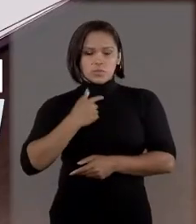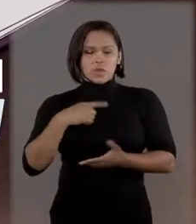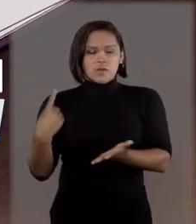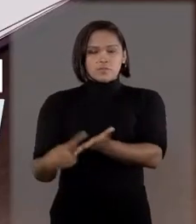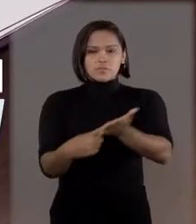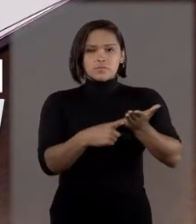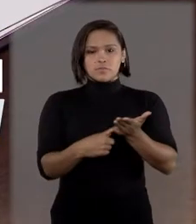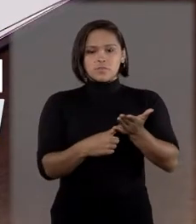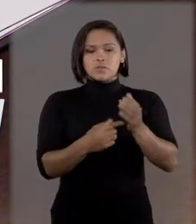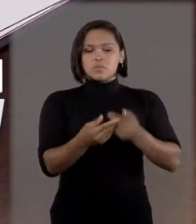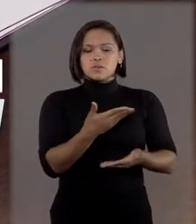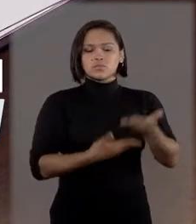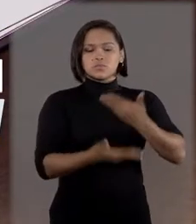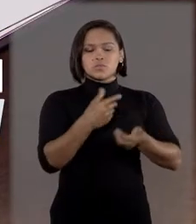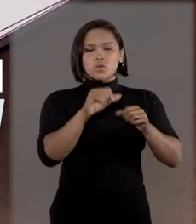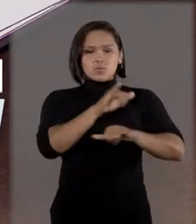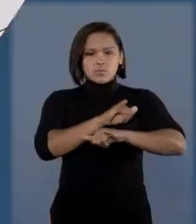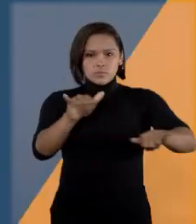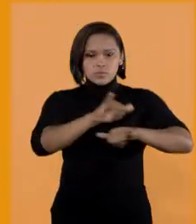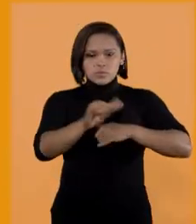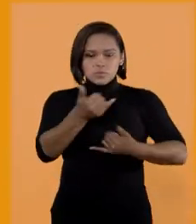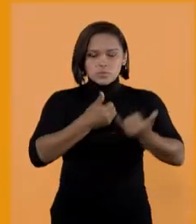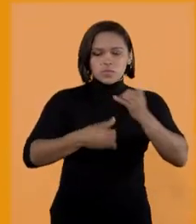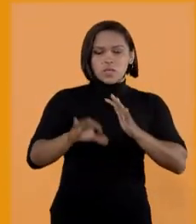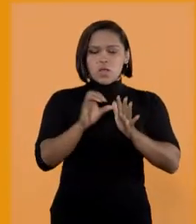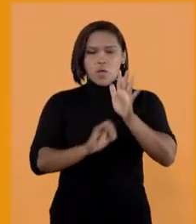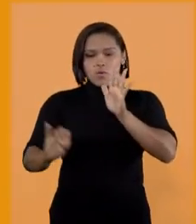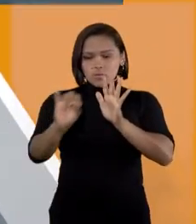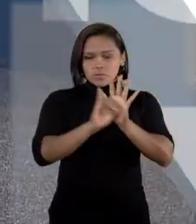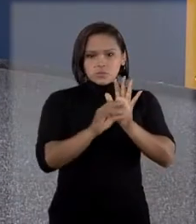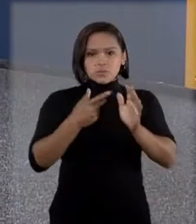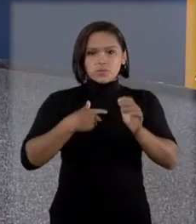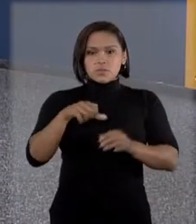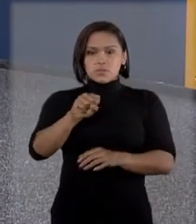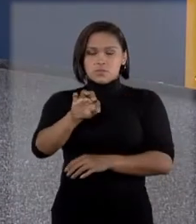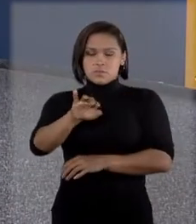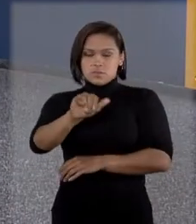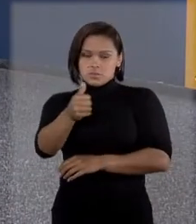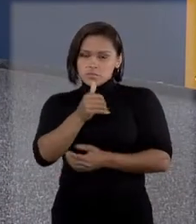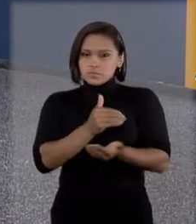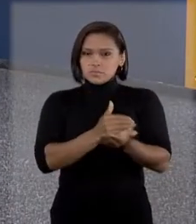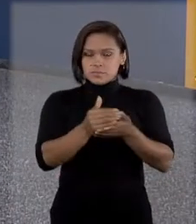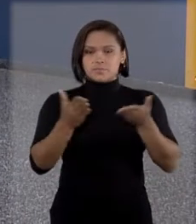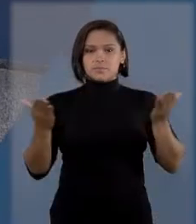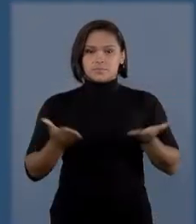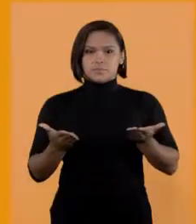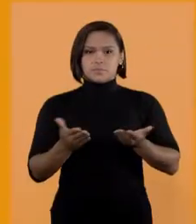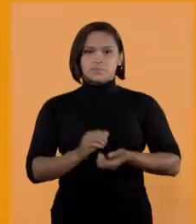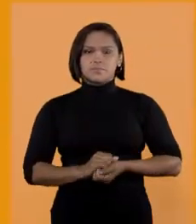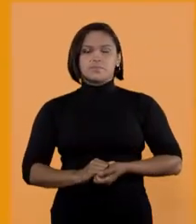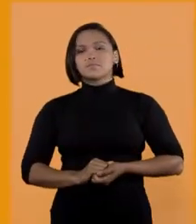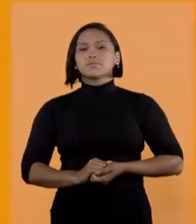acordo para a troca de informações entre ouvidorias. O STJ Notícias começa agora.